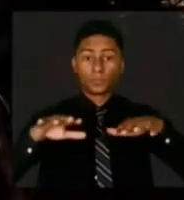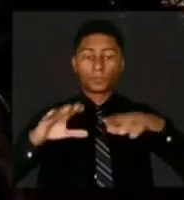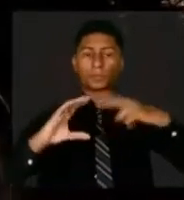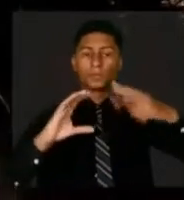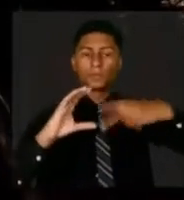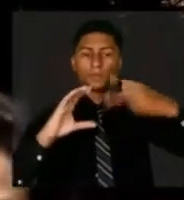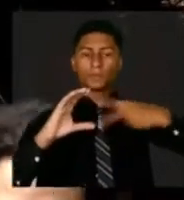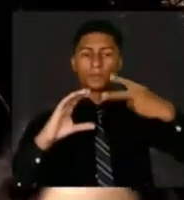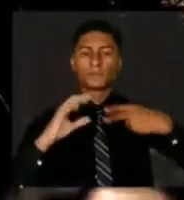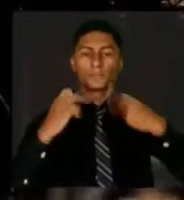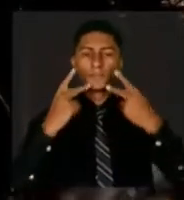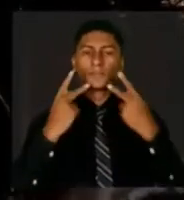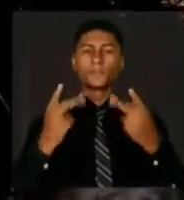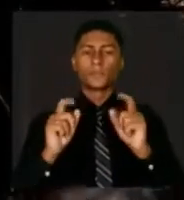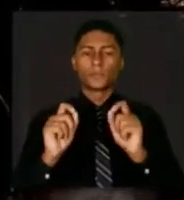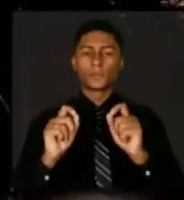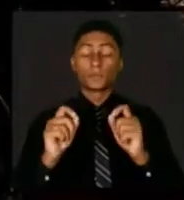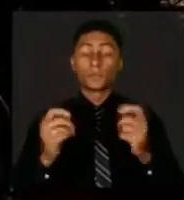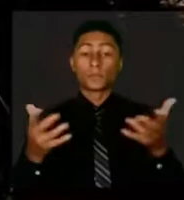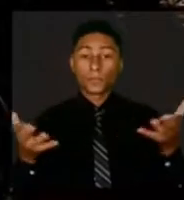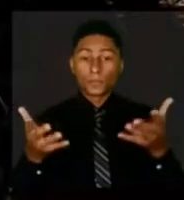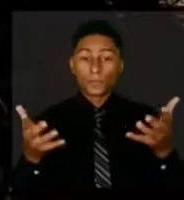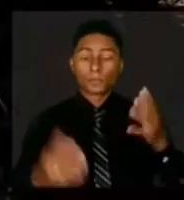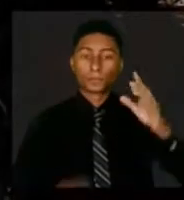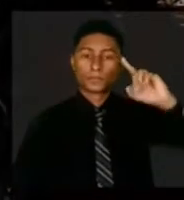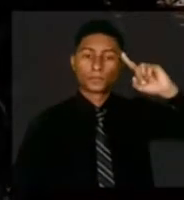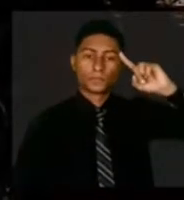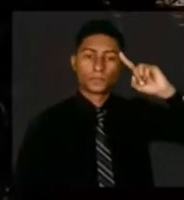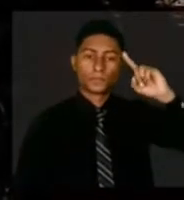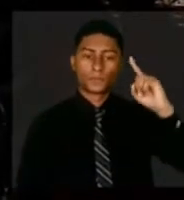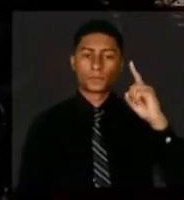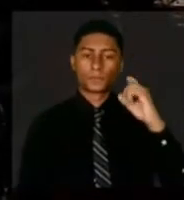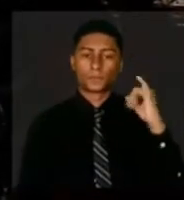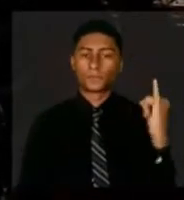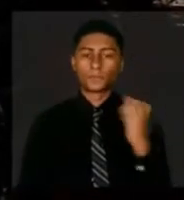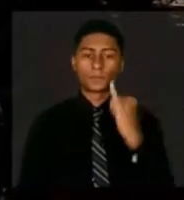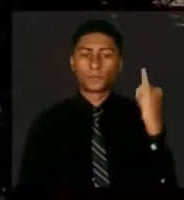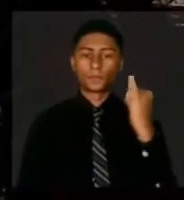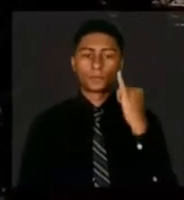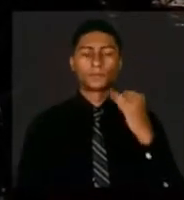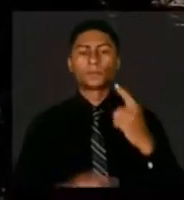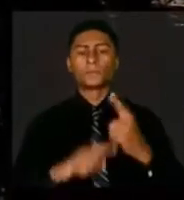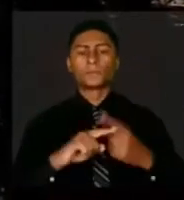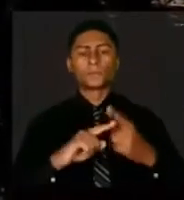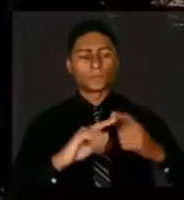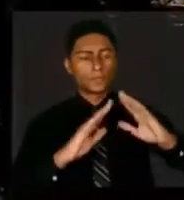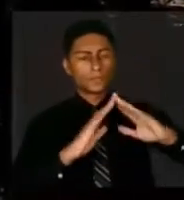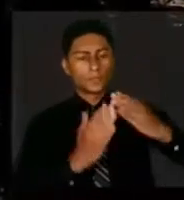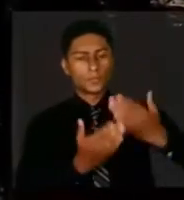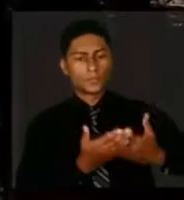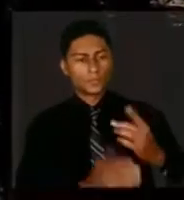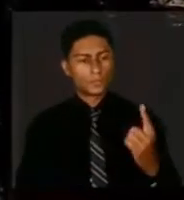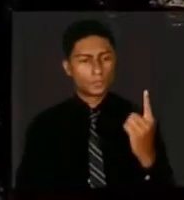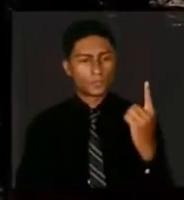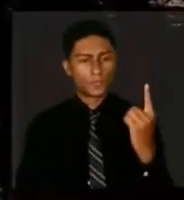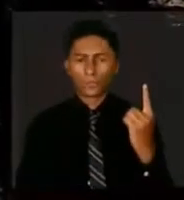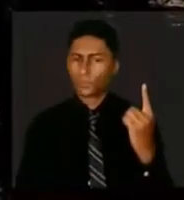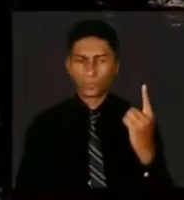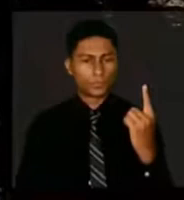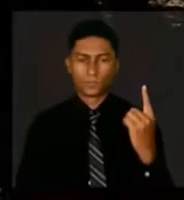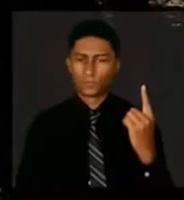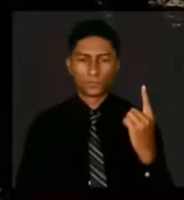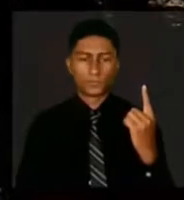data muito importante não só para uma comunidade escolar em específico, mas para toda a